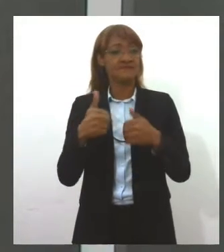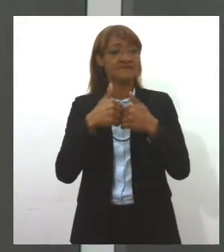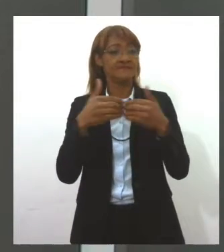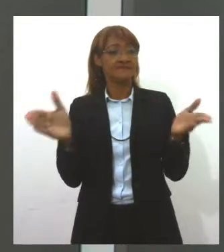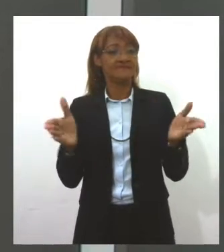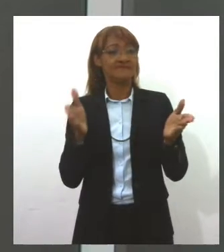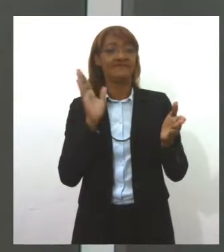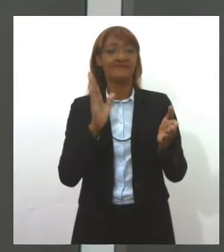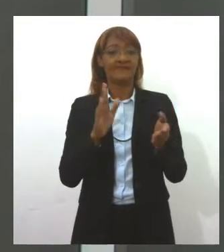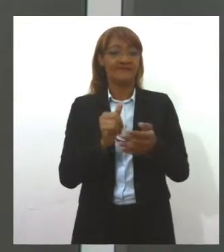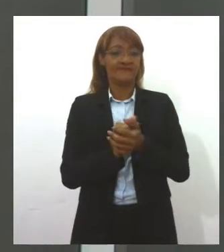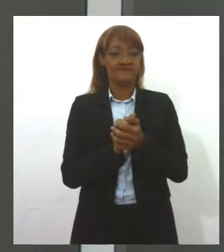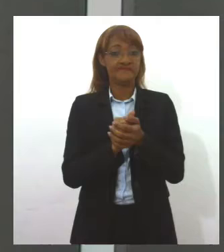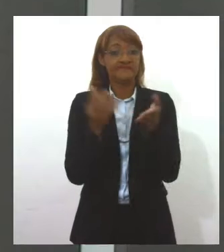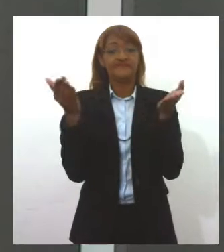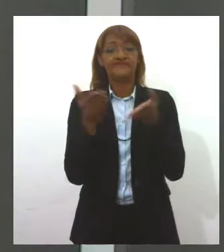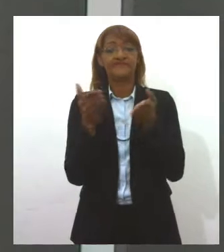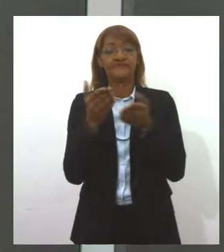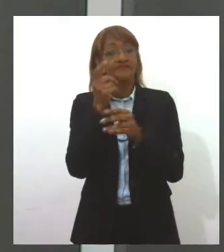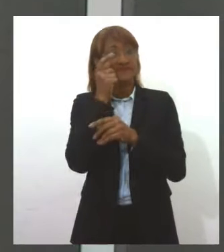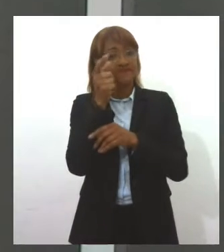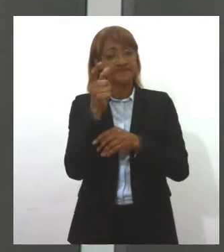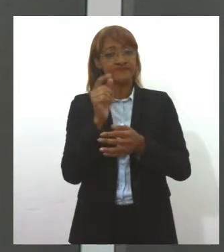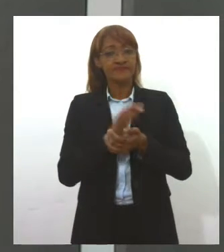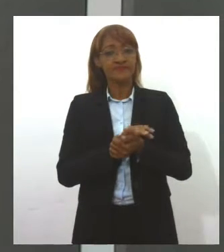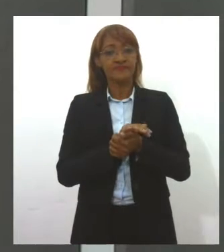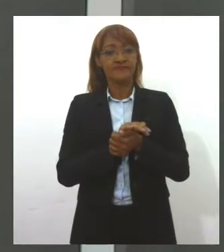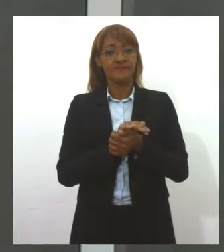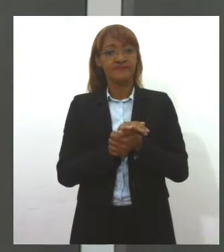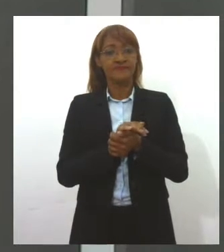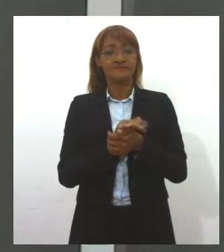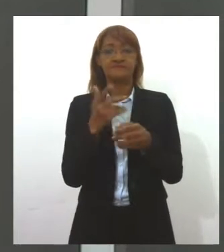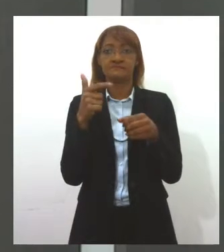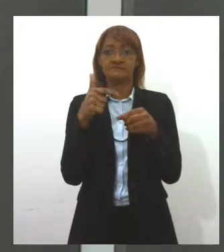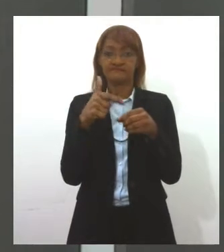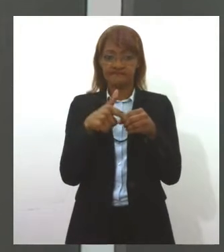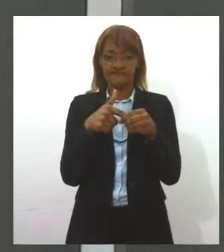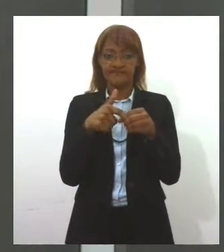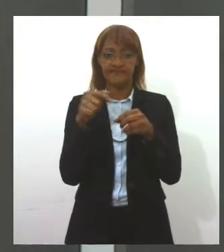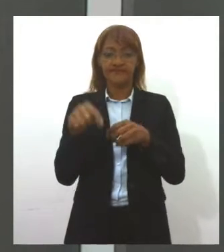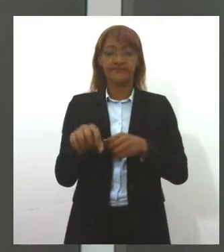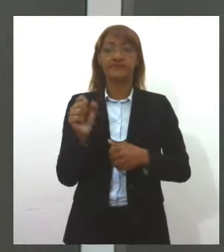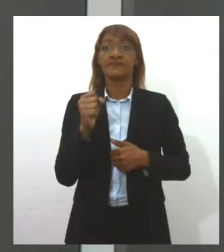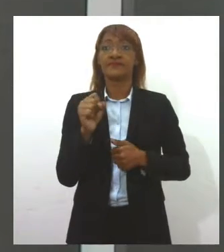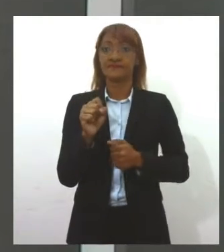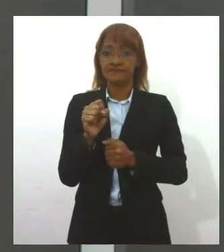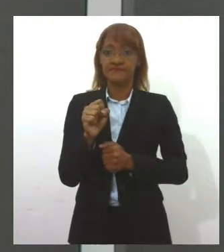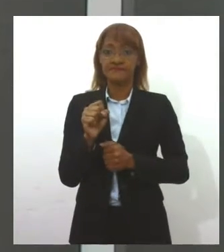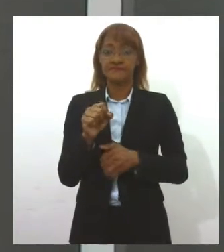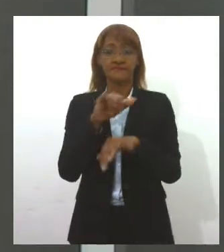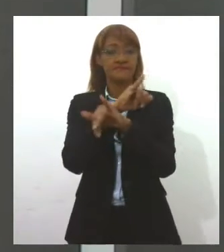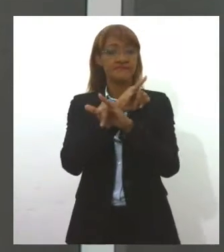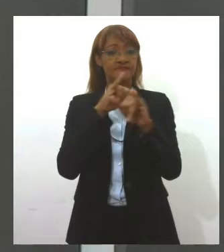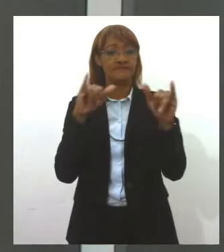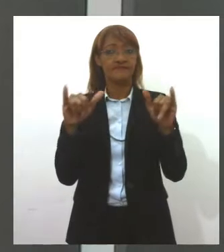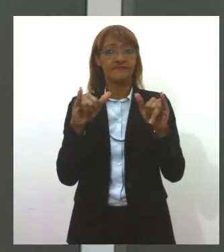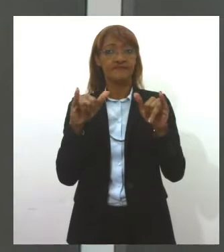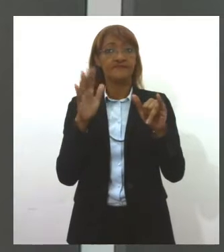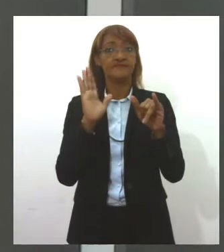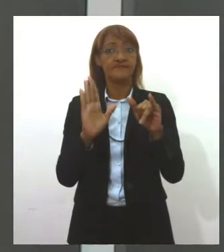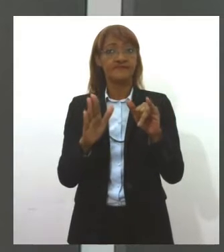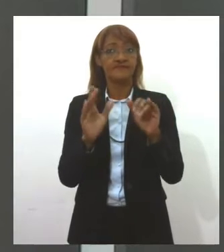edição, está no ar. E hoje você vai ver preço da gasolina praticado em Sergipe repercute na tribuna da Lese.